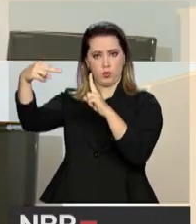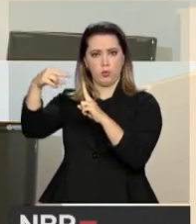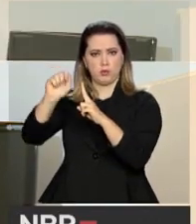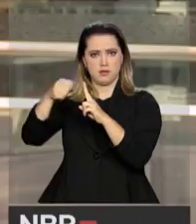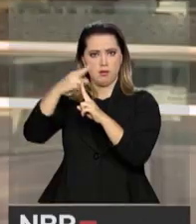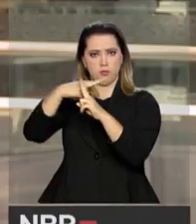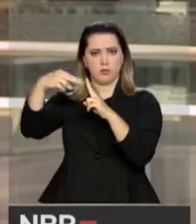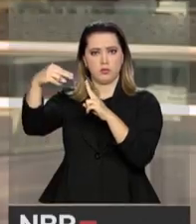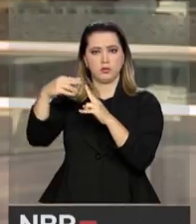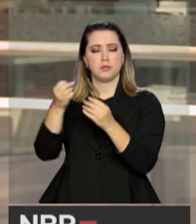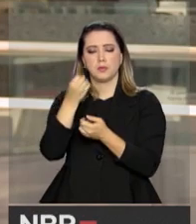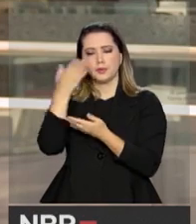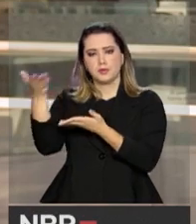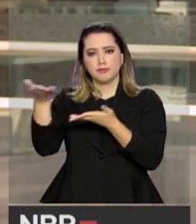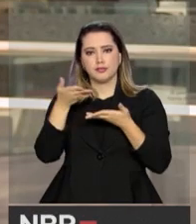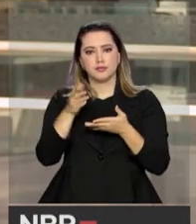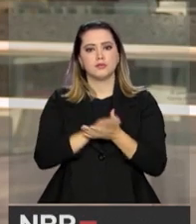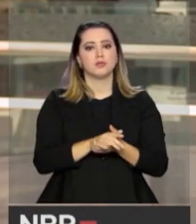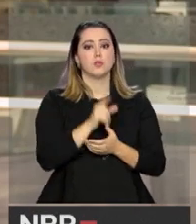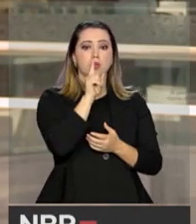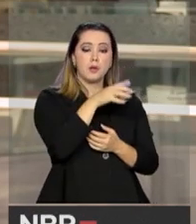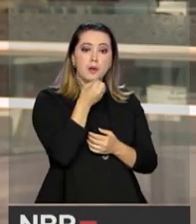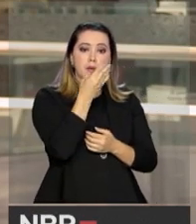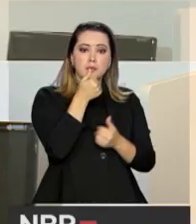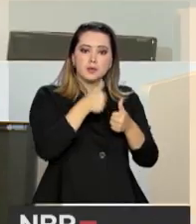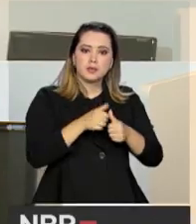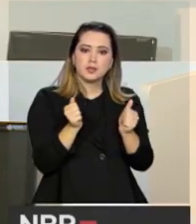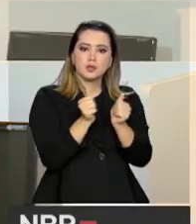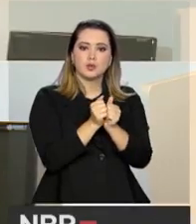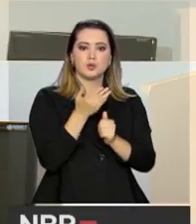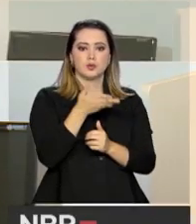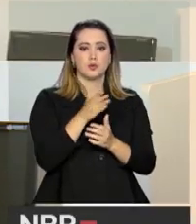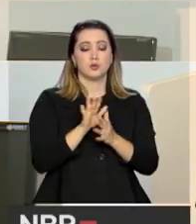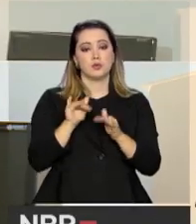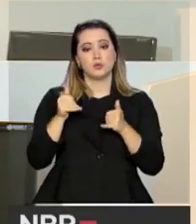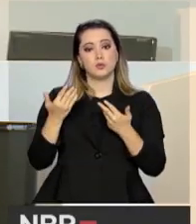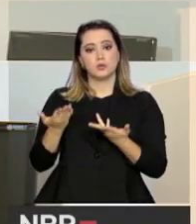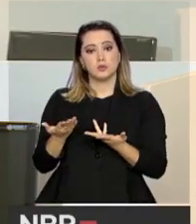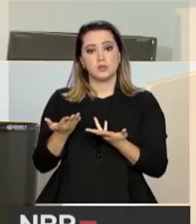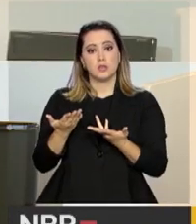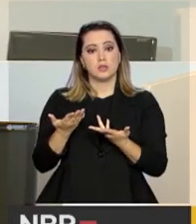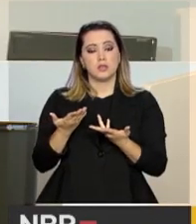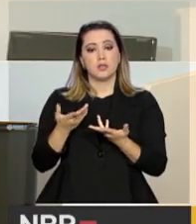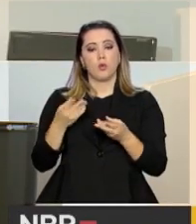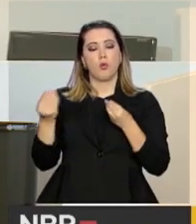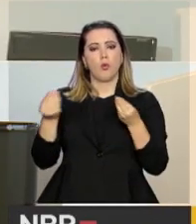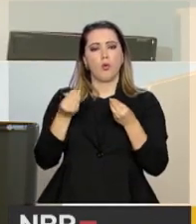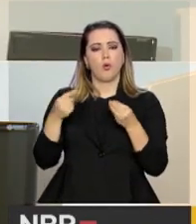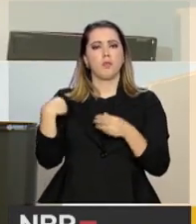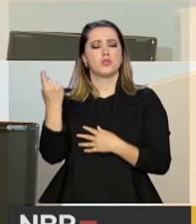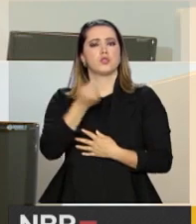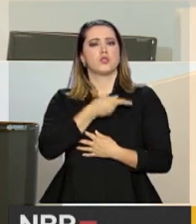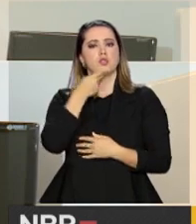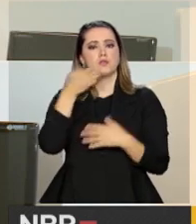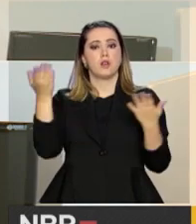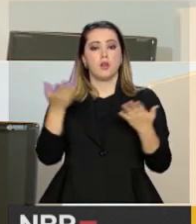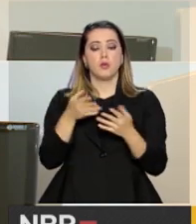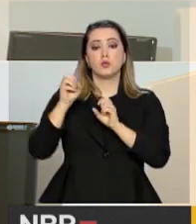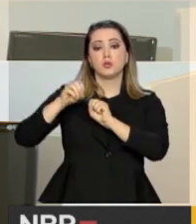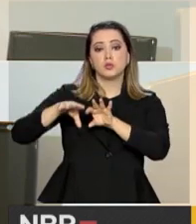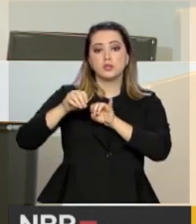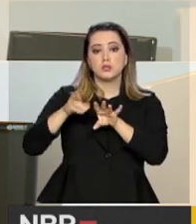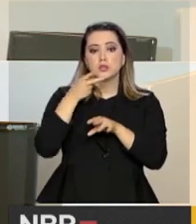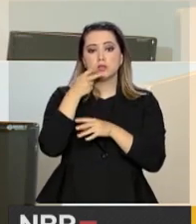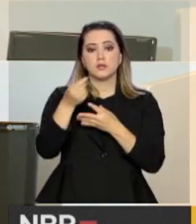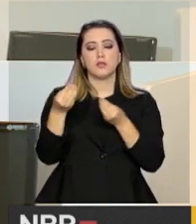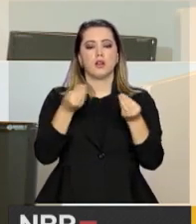Entrevista, professor. Olá, Ana. É muito bom estar aqui com vocês. Bom, professor, não tem como a gente falar hoje de educação sem